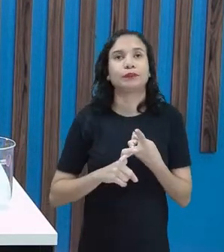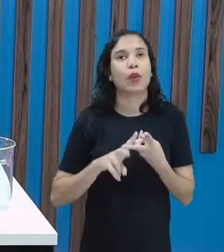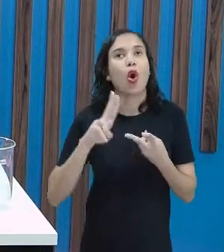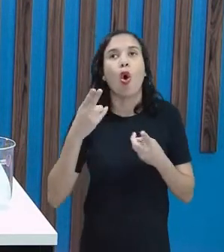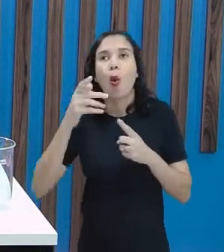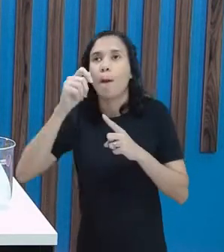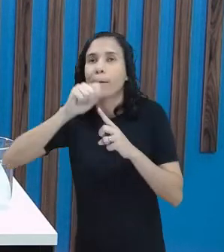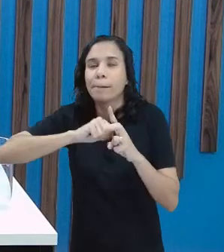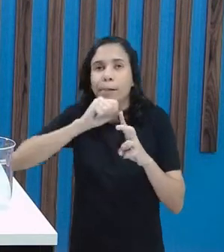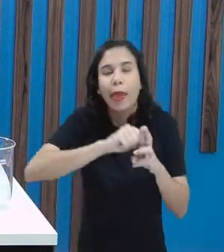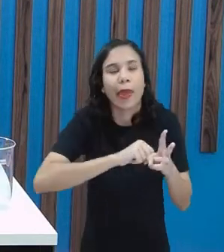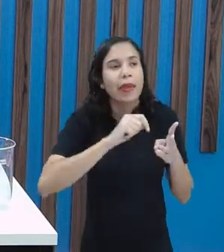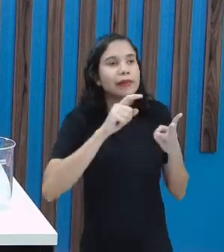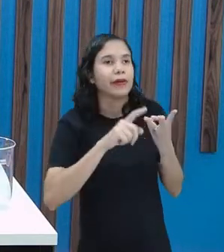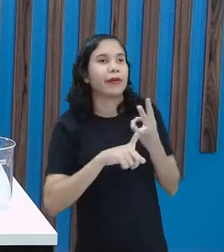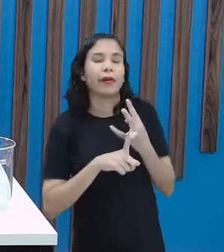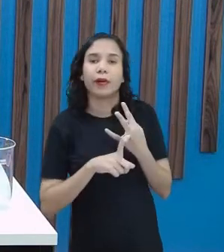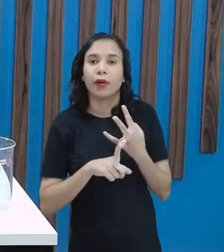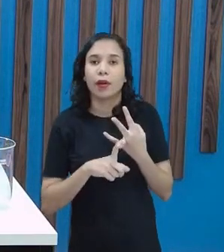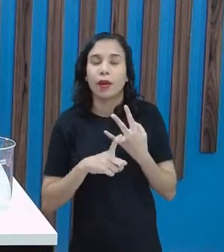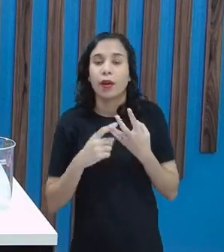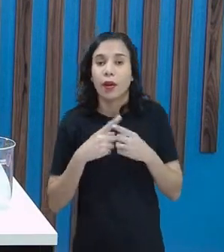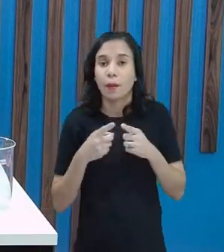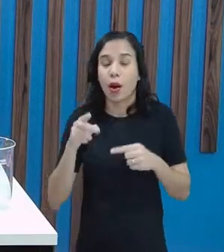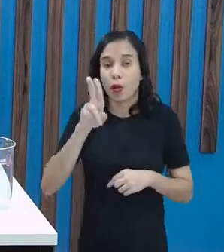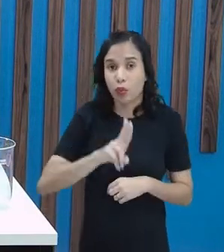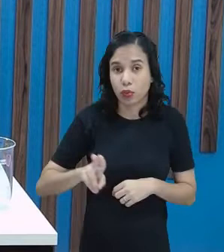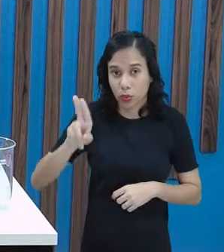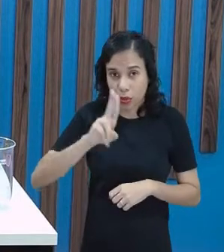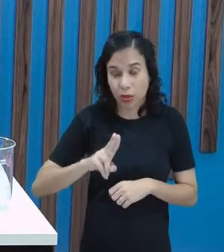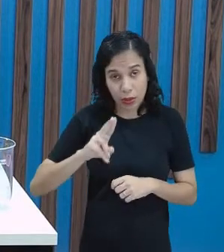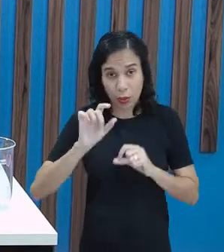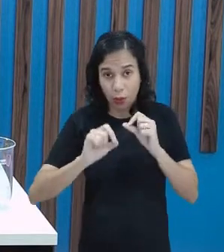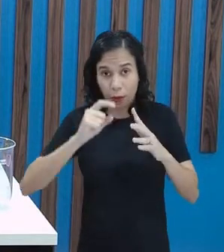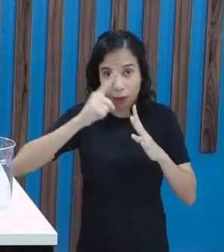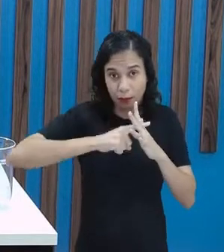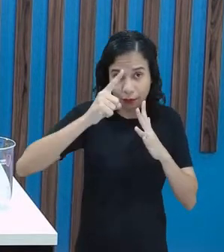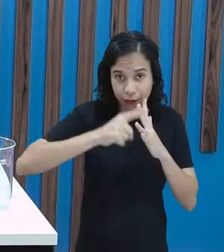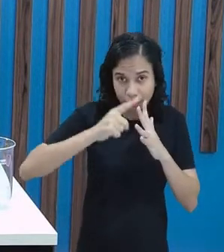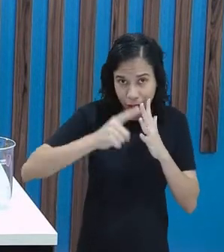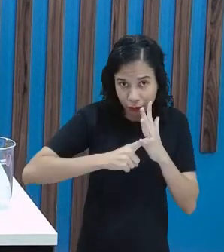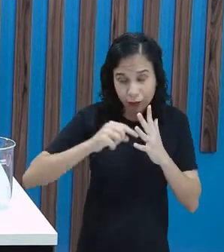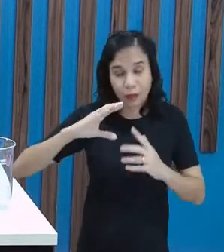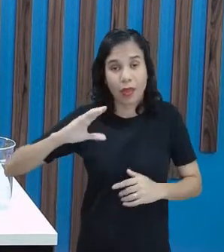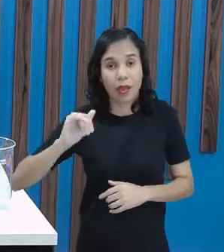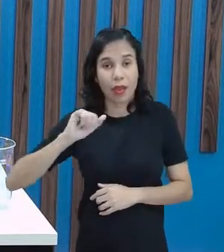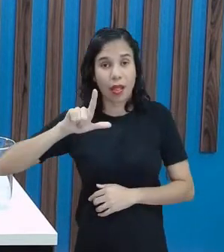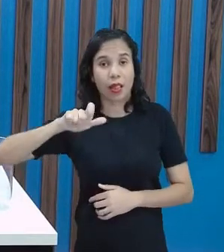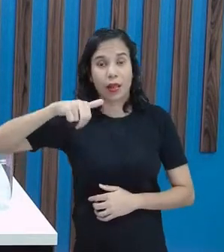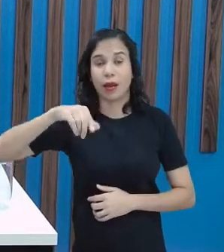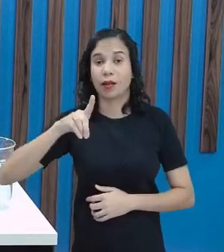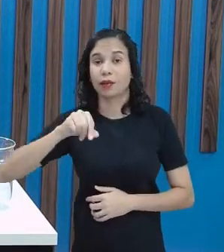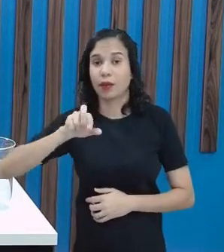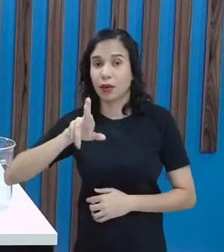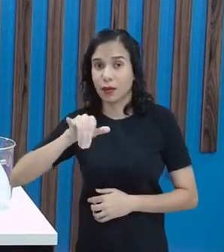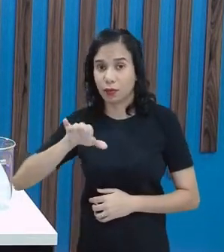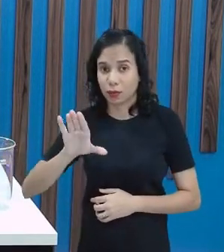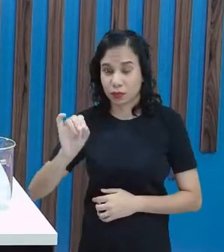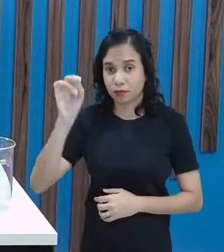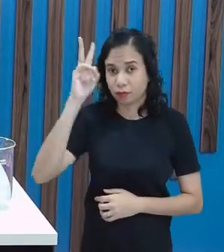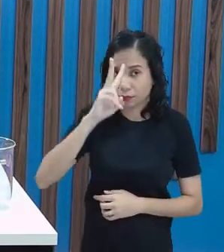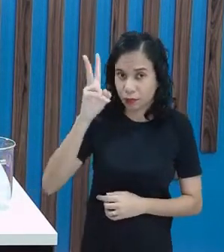dos meses, do ano. Mas, utilizando o calendário, ok? Então, lembra aí.